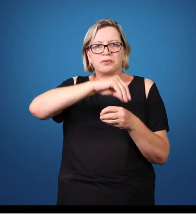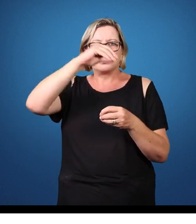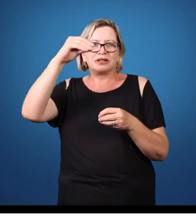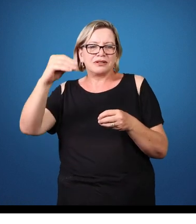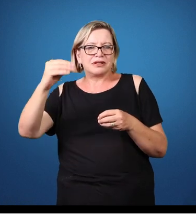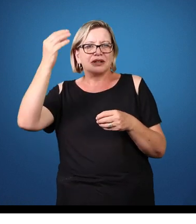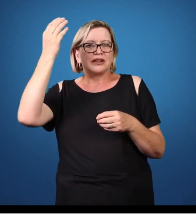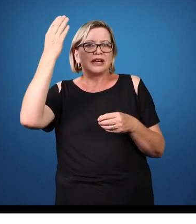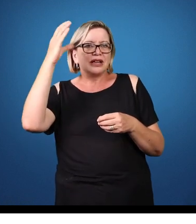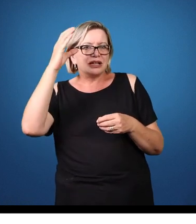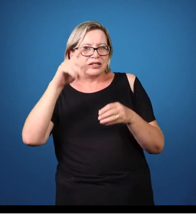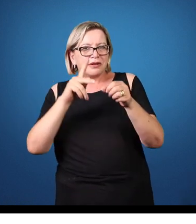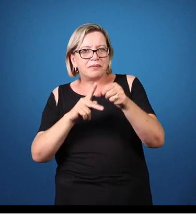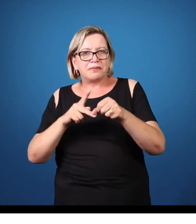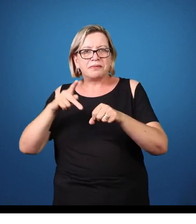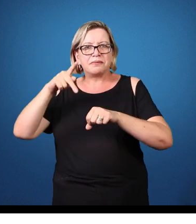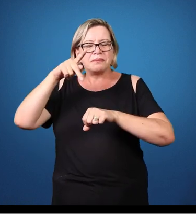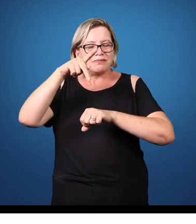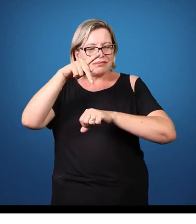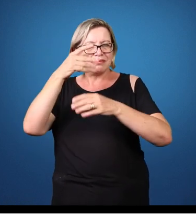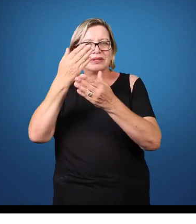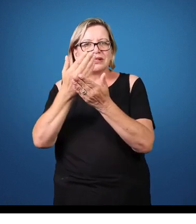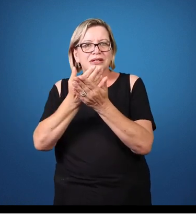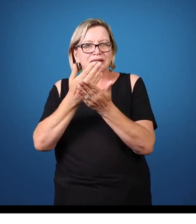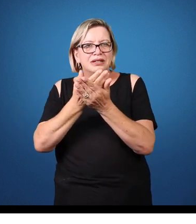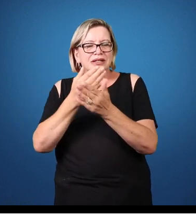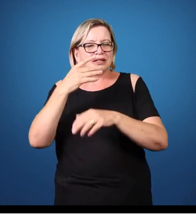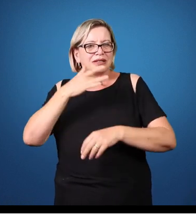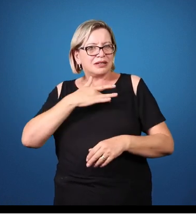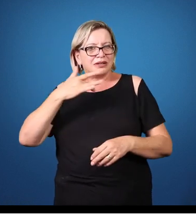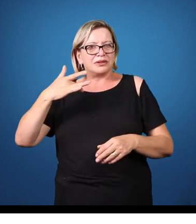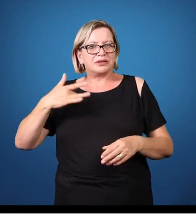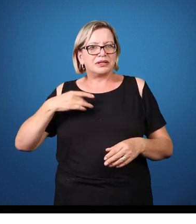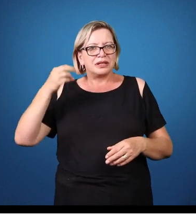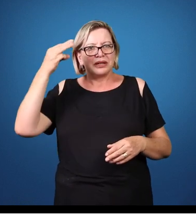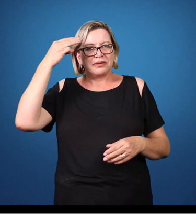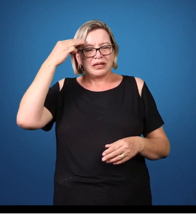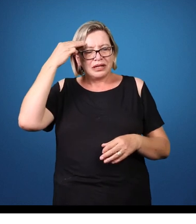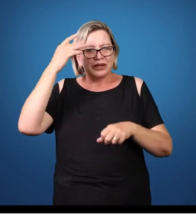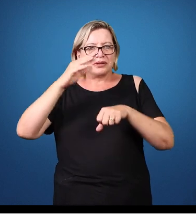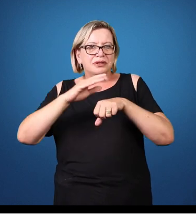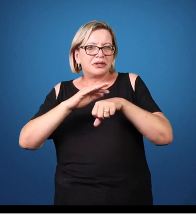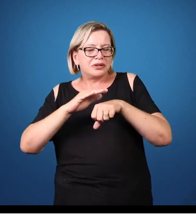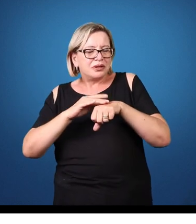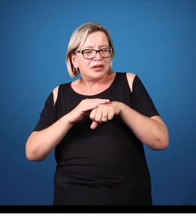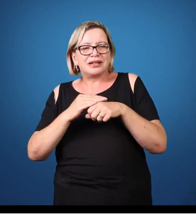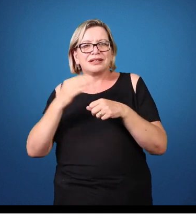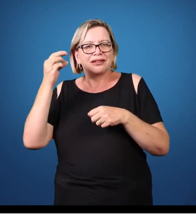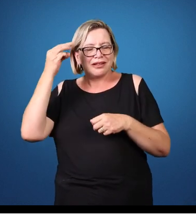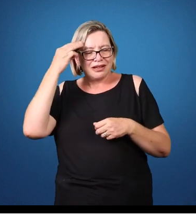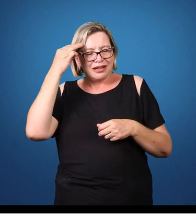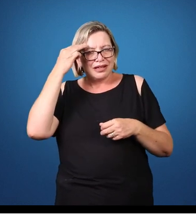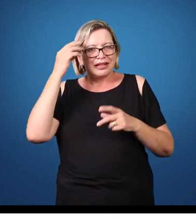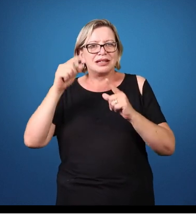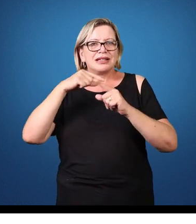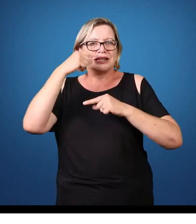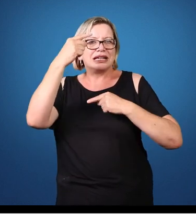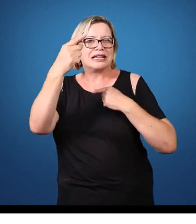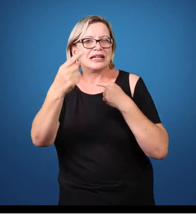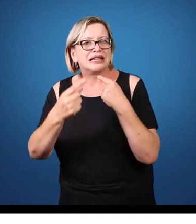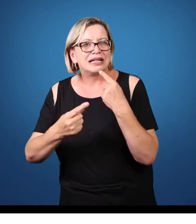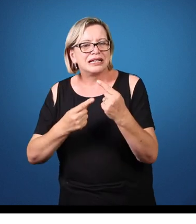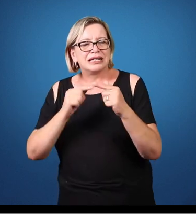Psicopatologia e Psicanálise. E depois trabalhei com Saúde Mental, na Saúde Pública.